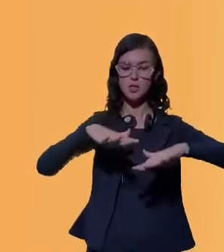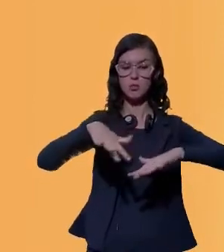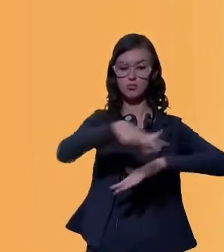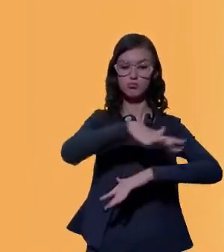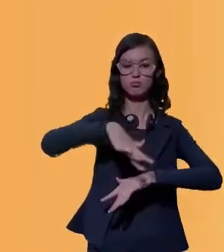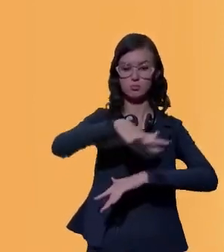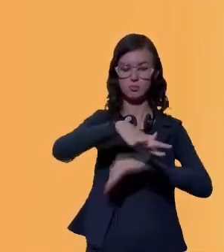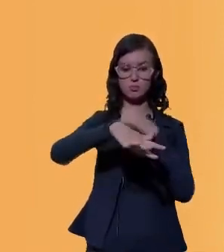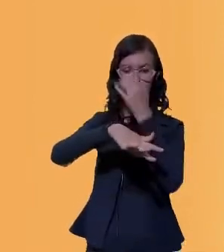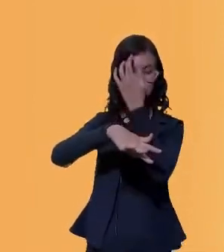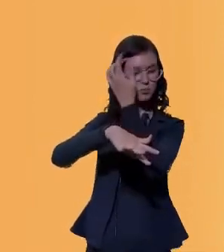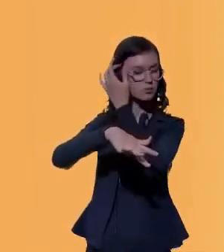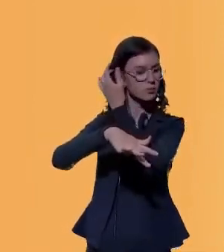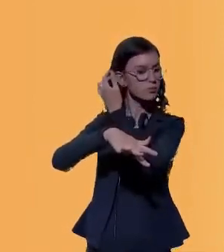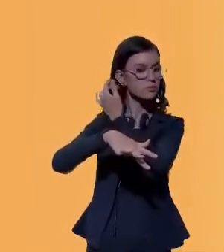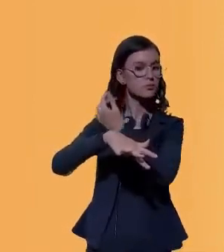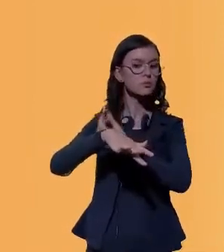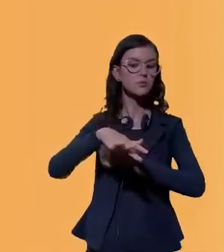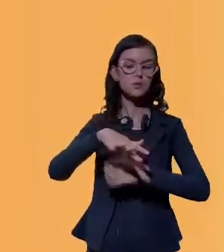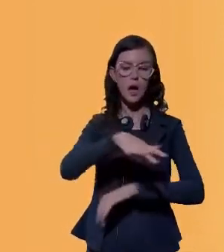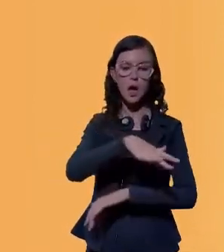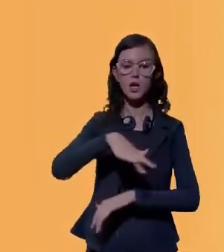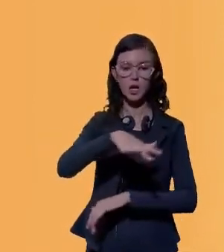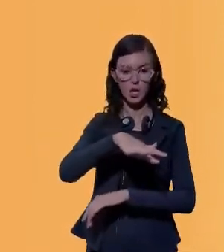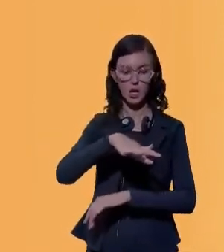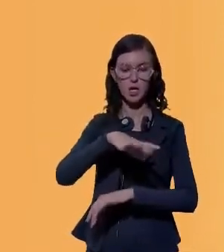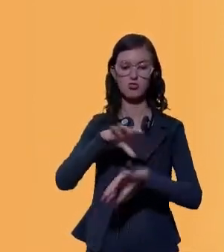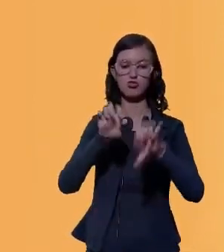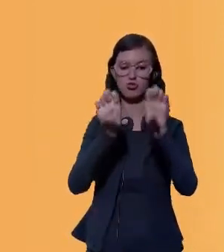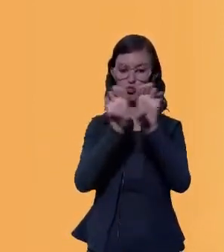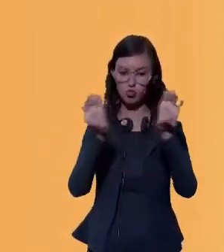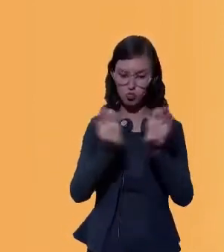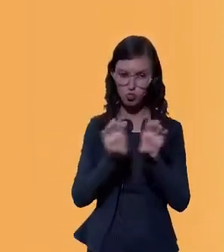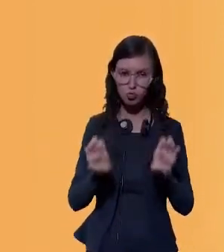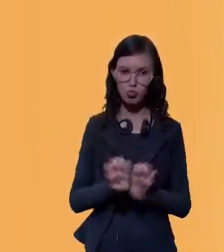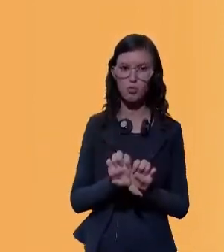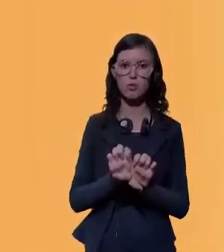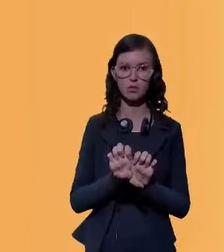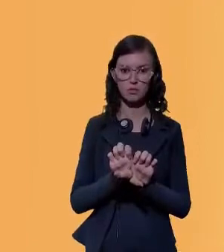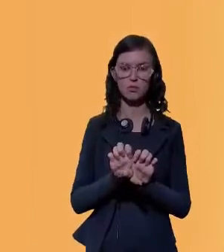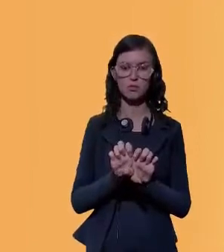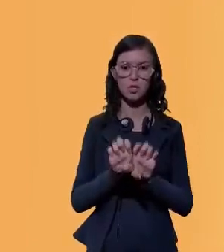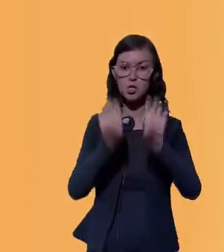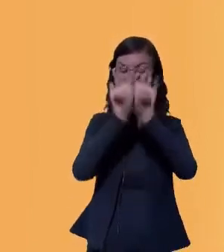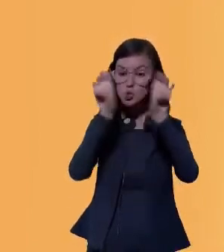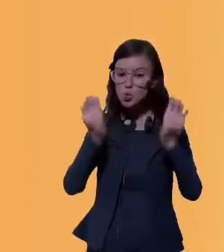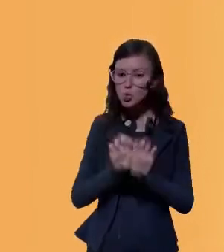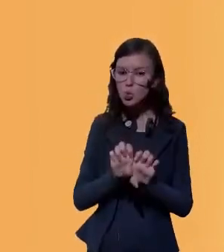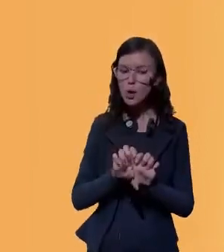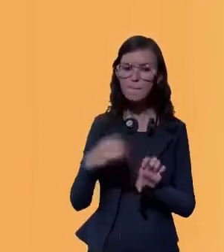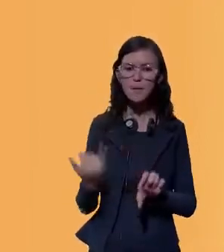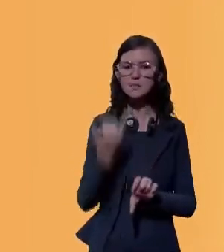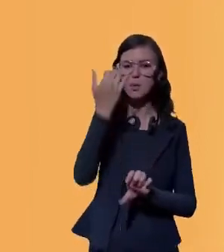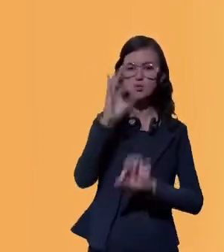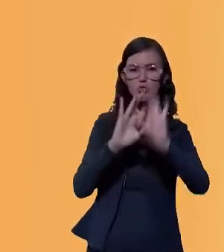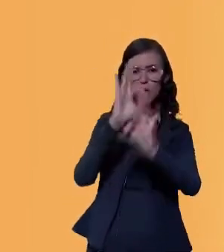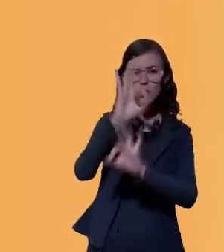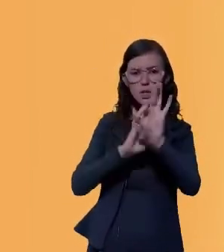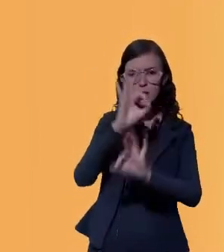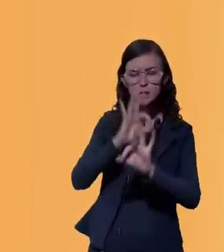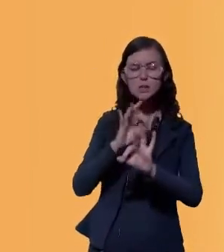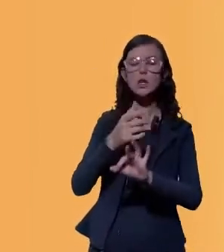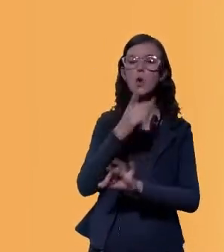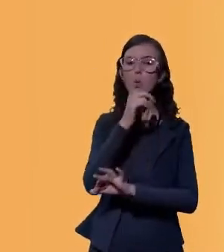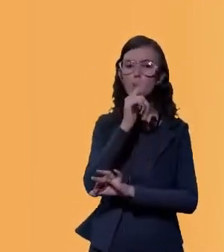região, com muito foco principalmente na infraestrutura, infraestrutura principalmente logística, comunicação, energia,